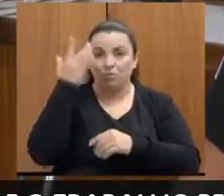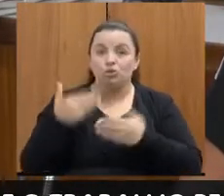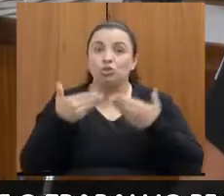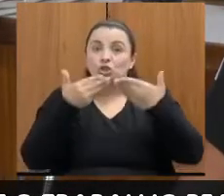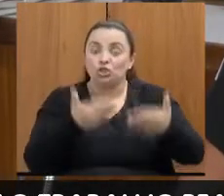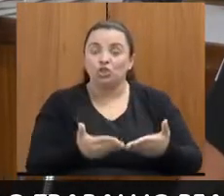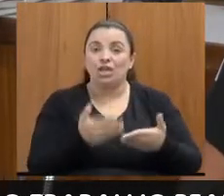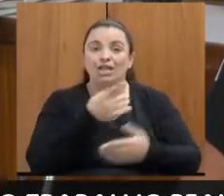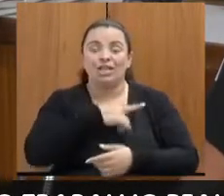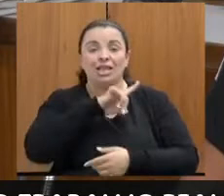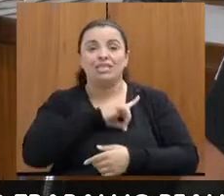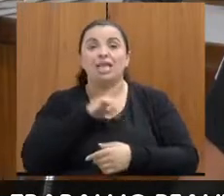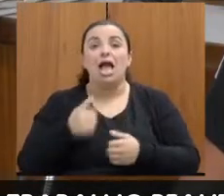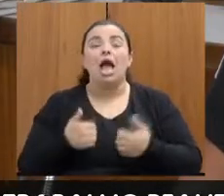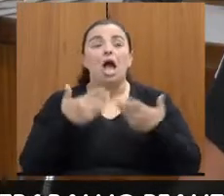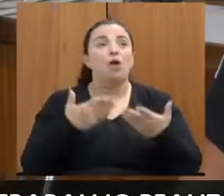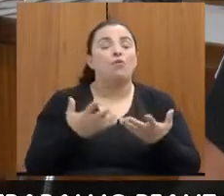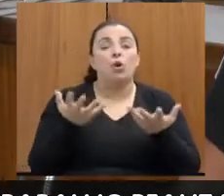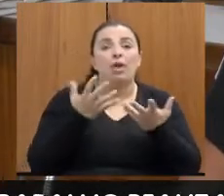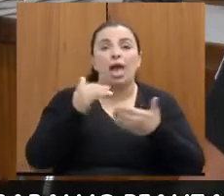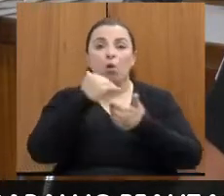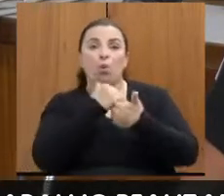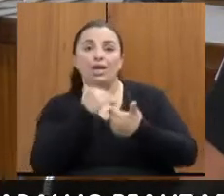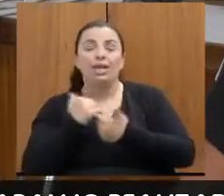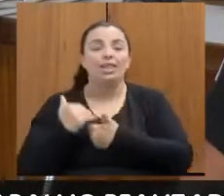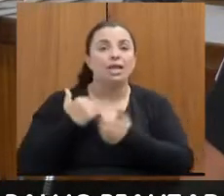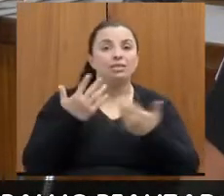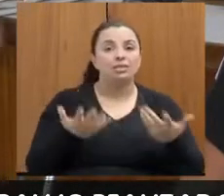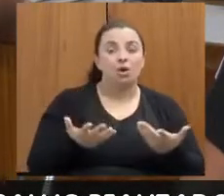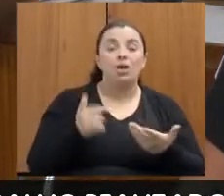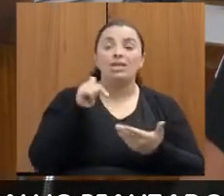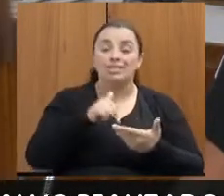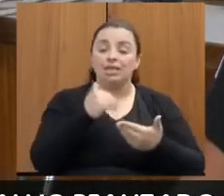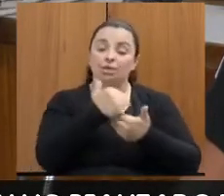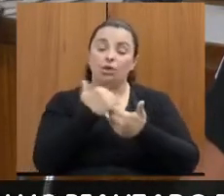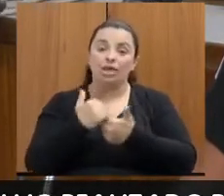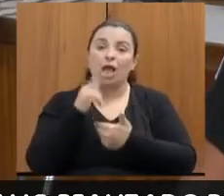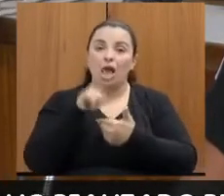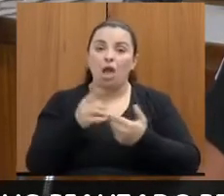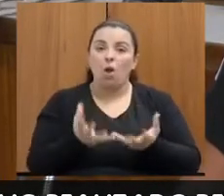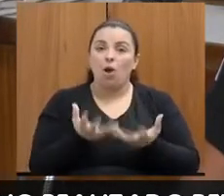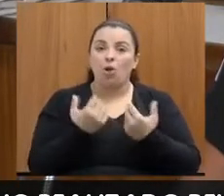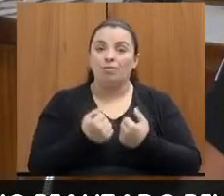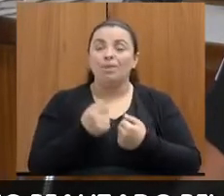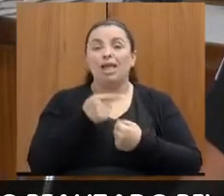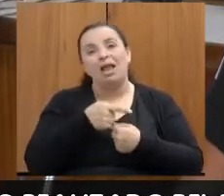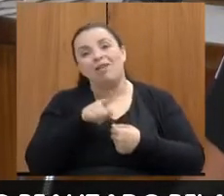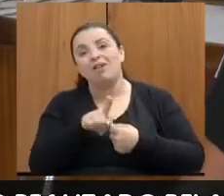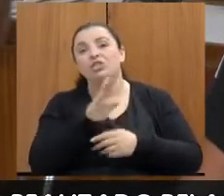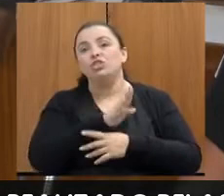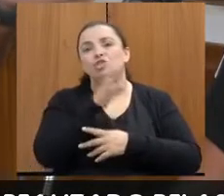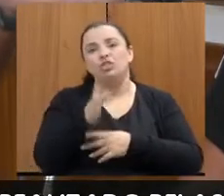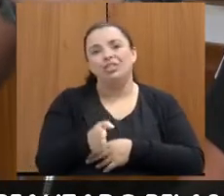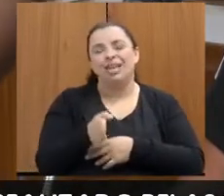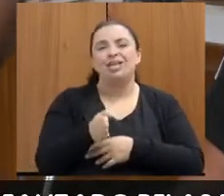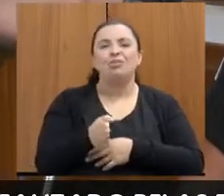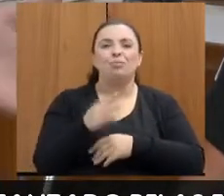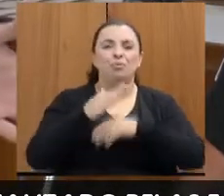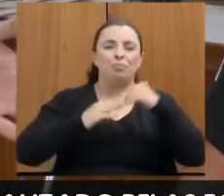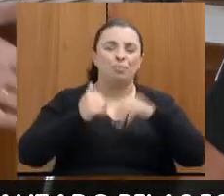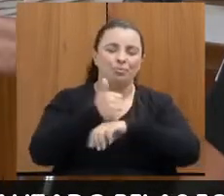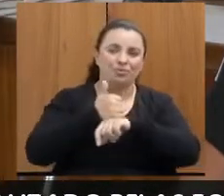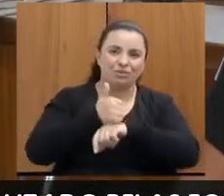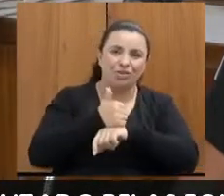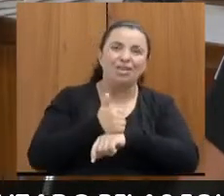eu vim me orientar. E aí, se a orientação, acolhimento, ela vai para o serviço social ou para a psicologia, que, no caso, é a Roberta. A